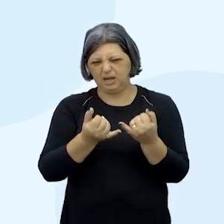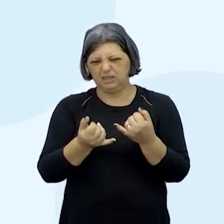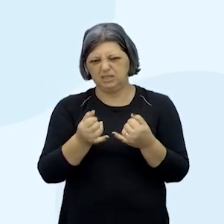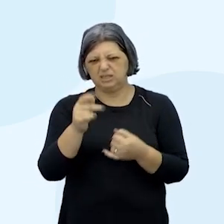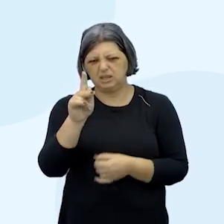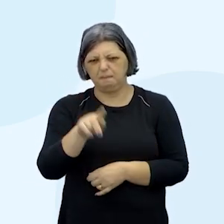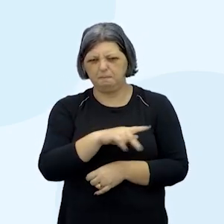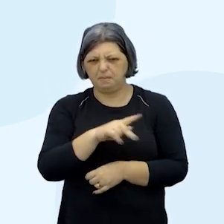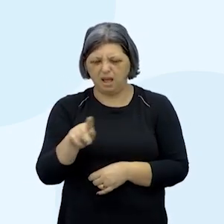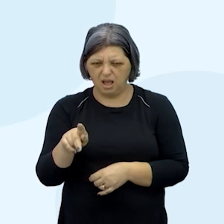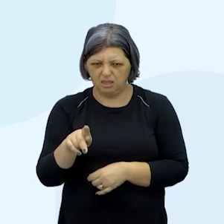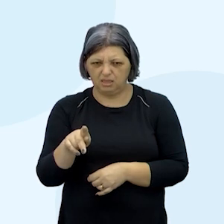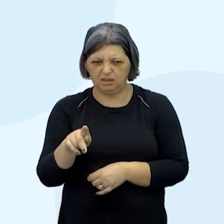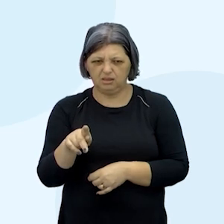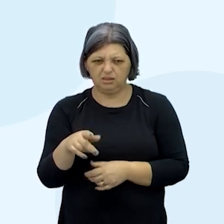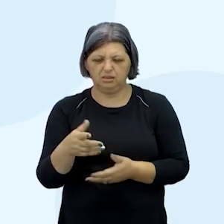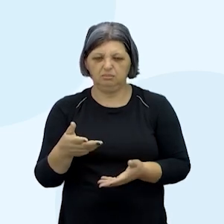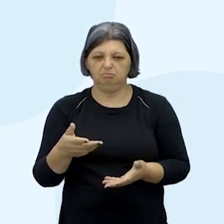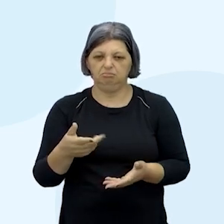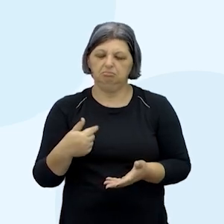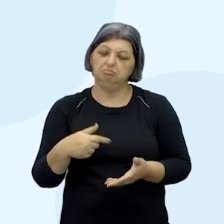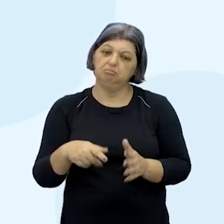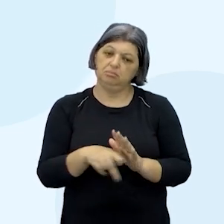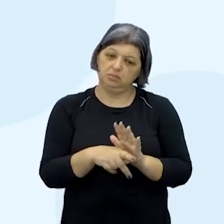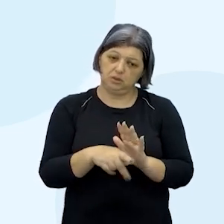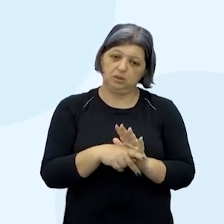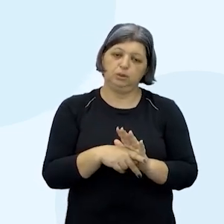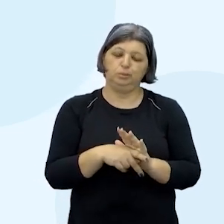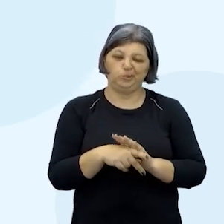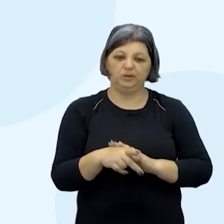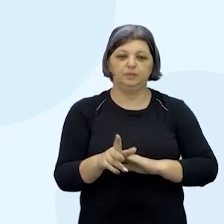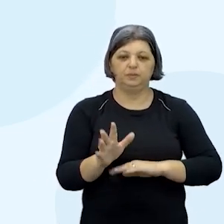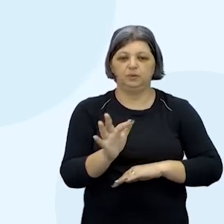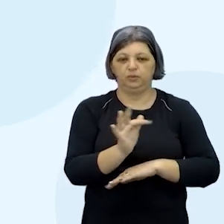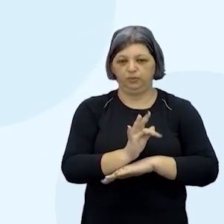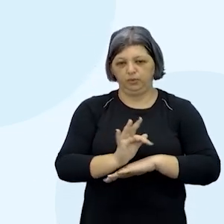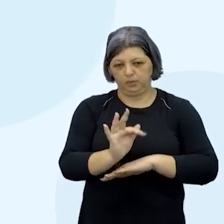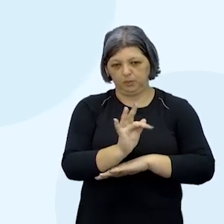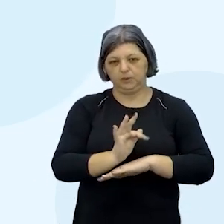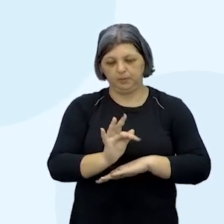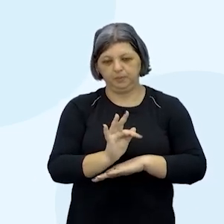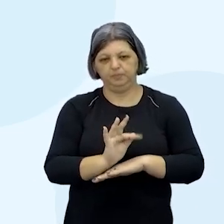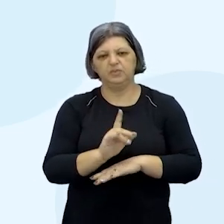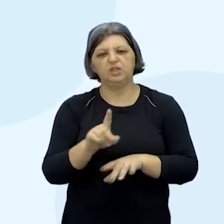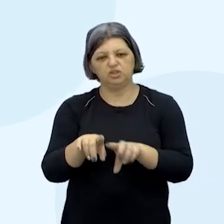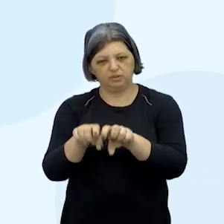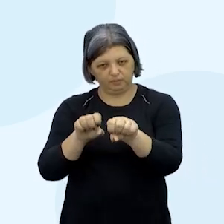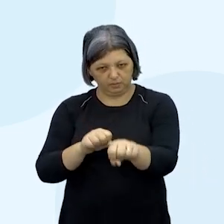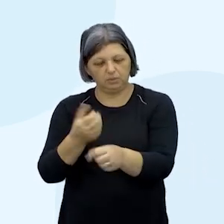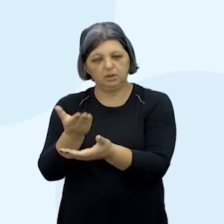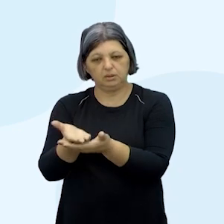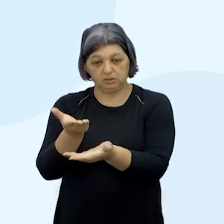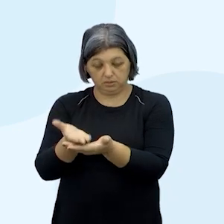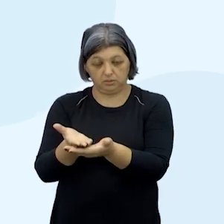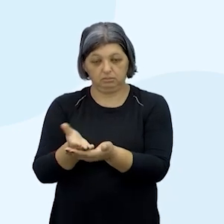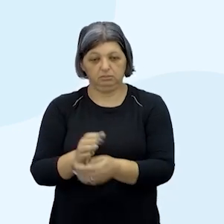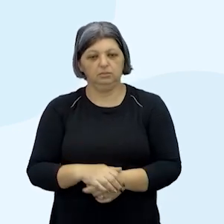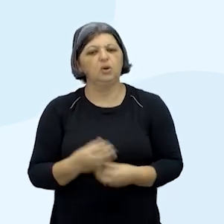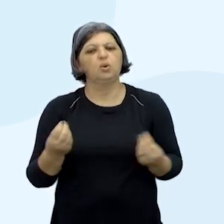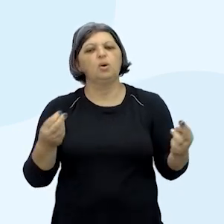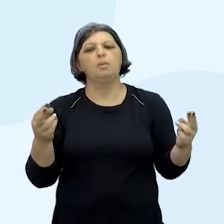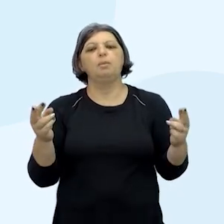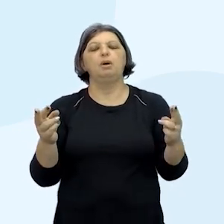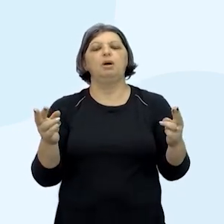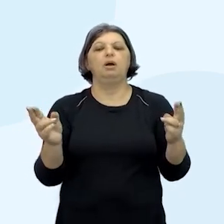ele ia ser padre era uma profissão bem assim formal formação é isso que eu falei né ele chegou a estudar pra ser padre depois não ficou como se relaciona com as